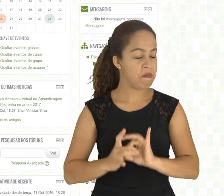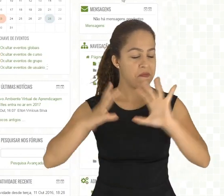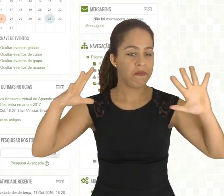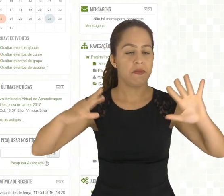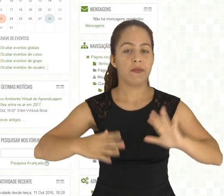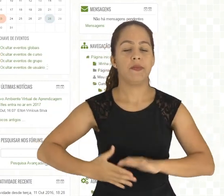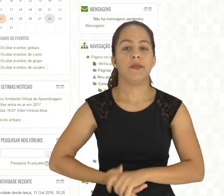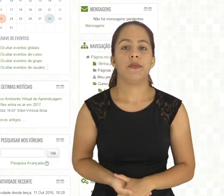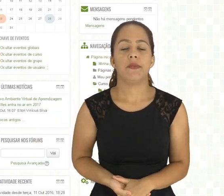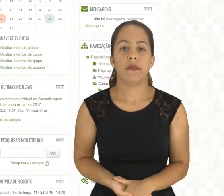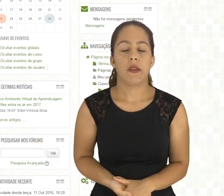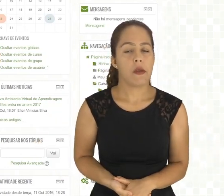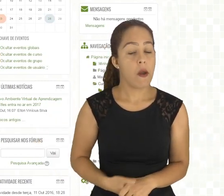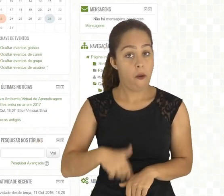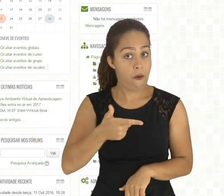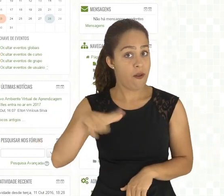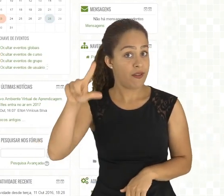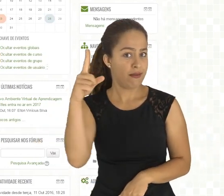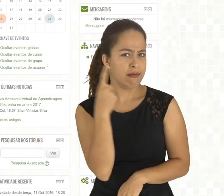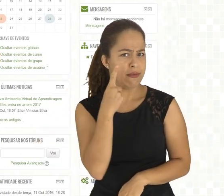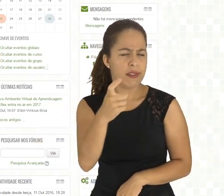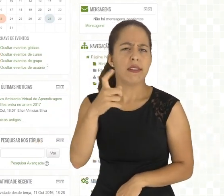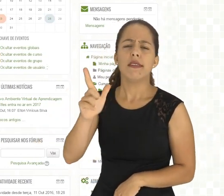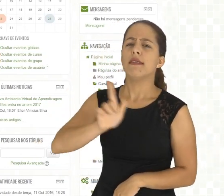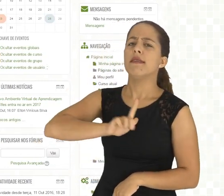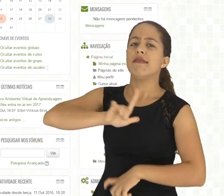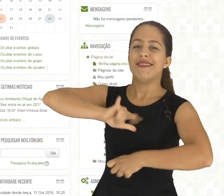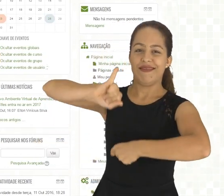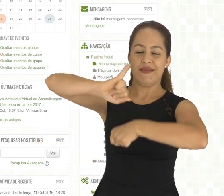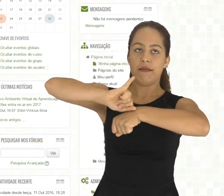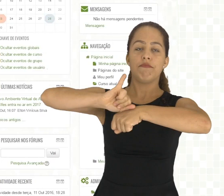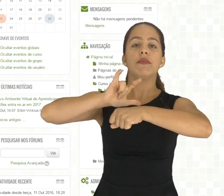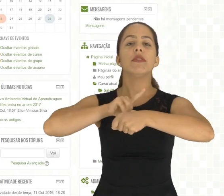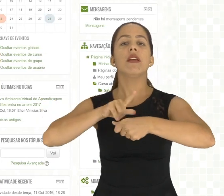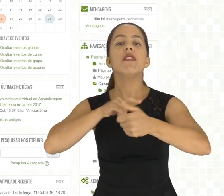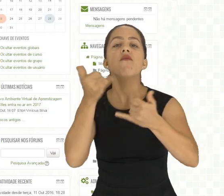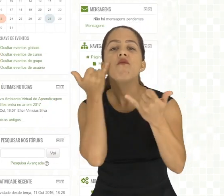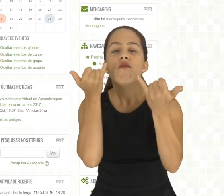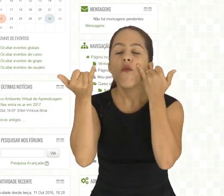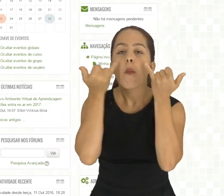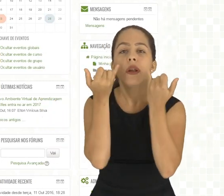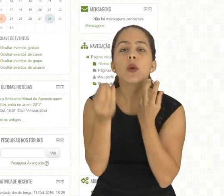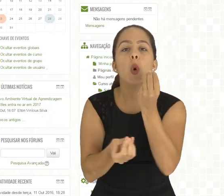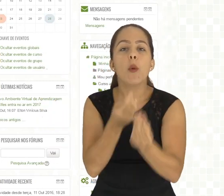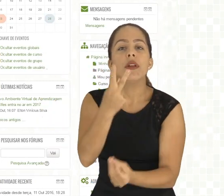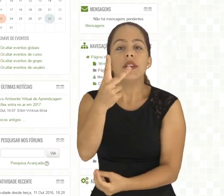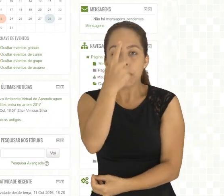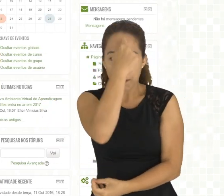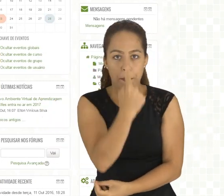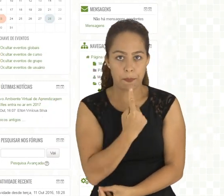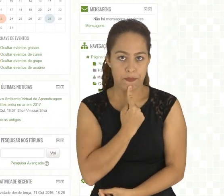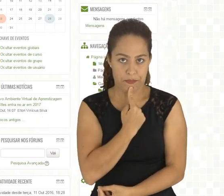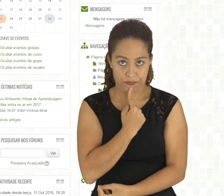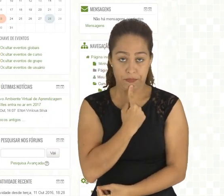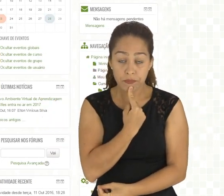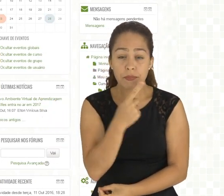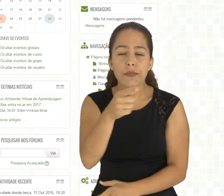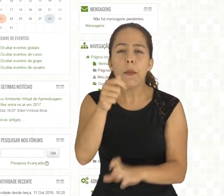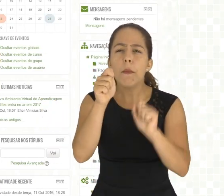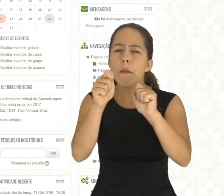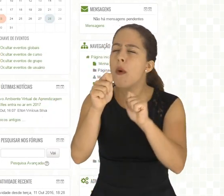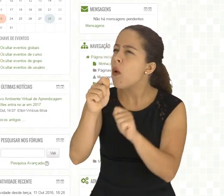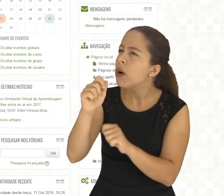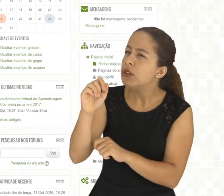Outro recurso interessante é a parte aqui superior, onde você tem informações sobre o seu perfil. Você pode acessar